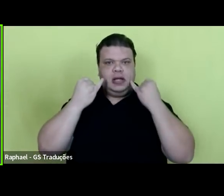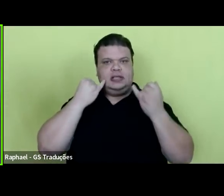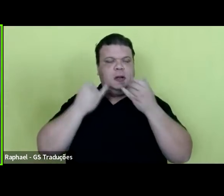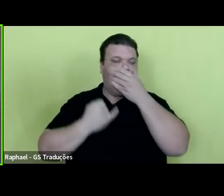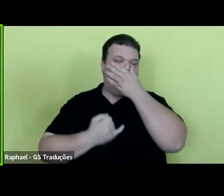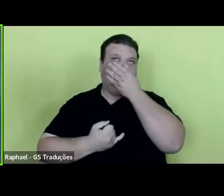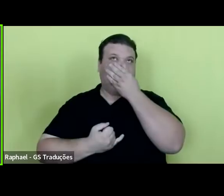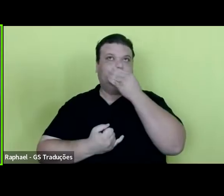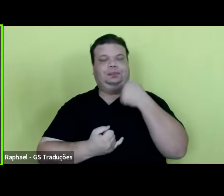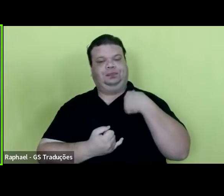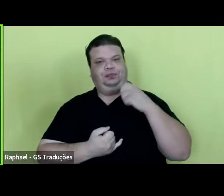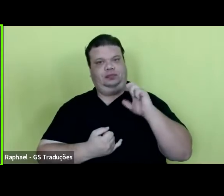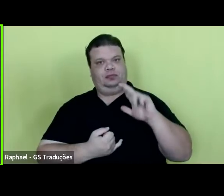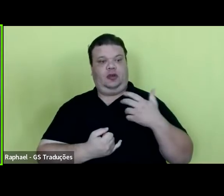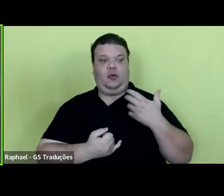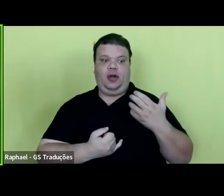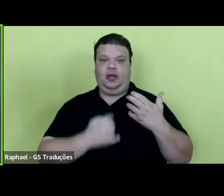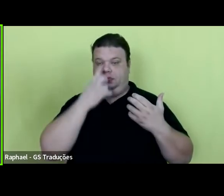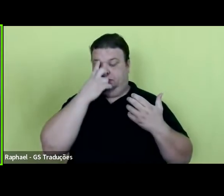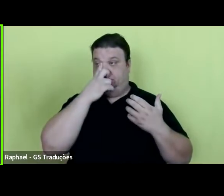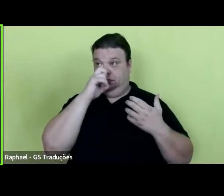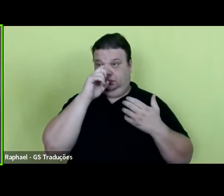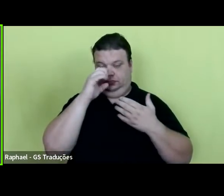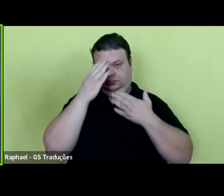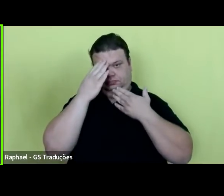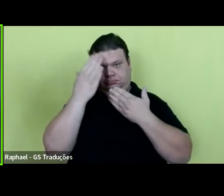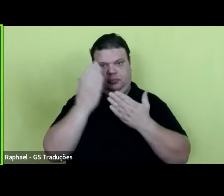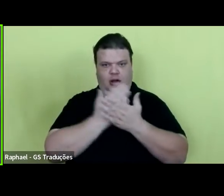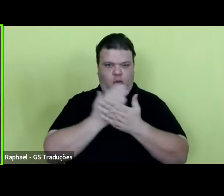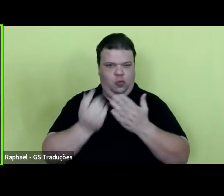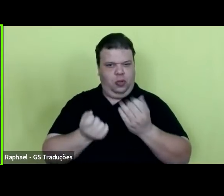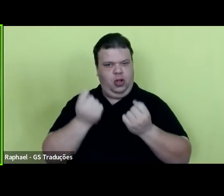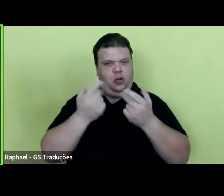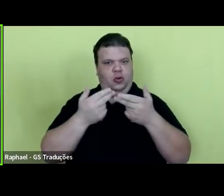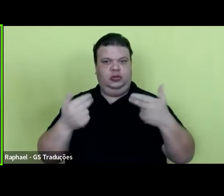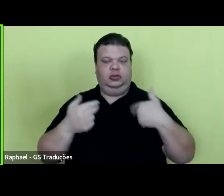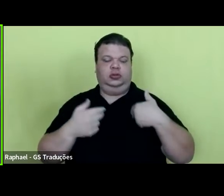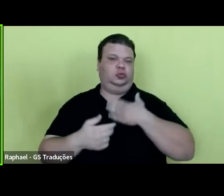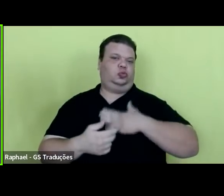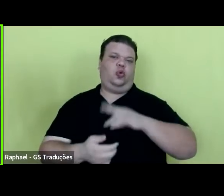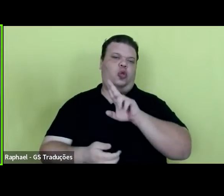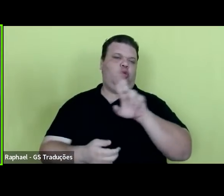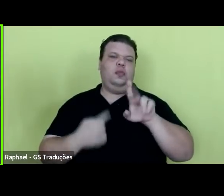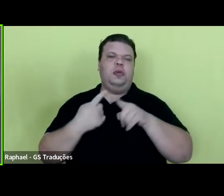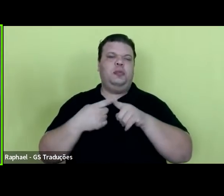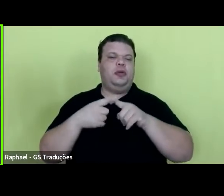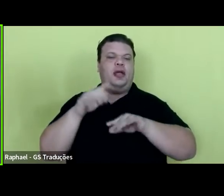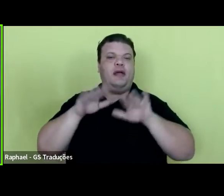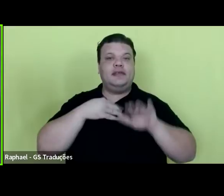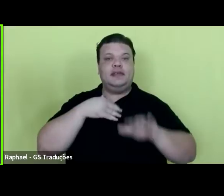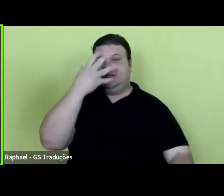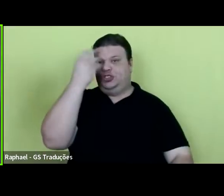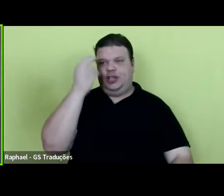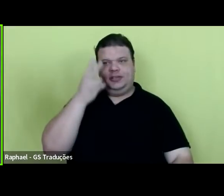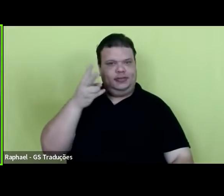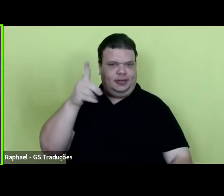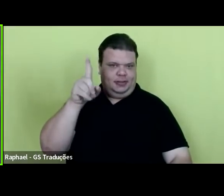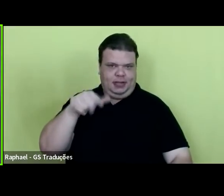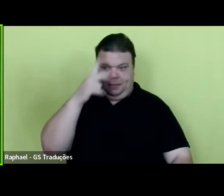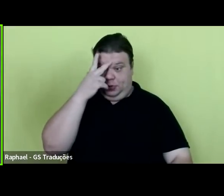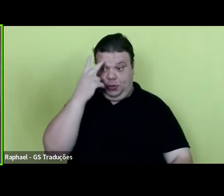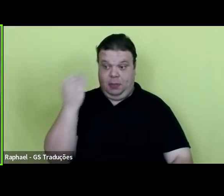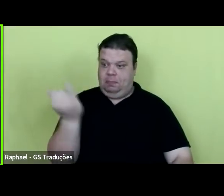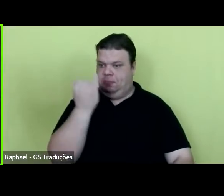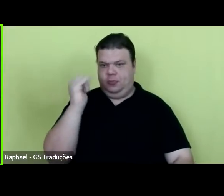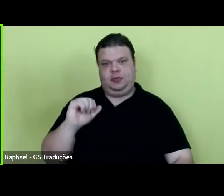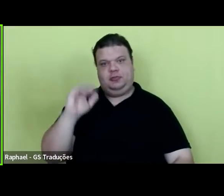Eu gostaria de fazer alguns agradecimentos, eu não gosto de citar nomes, porque a gente sempre acaba esquecendo alguém muito importante que